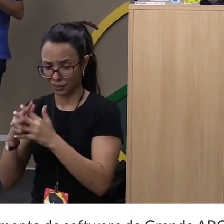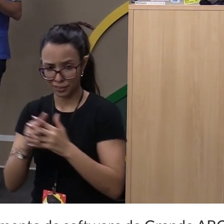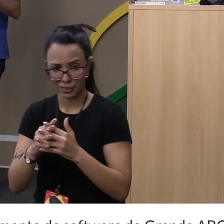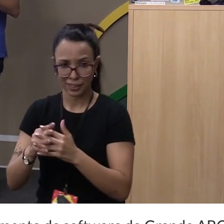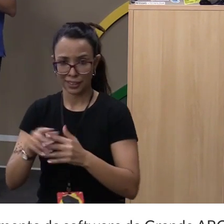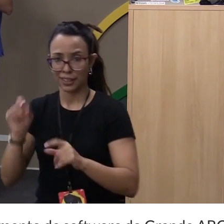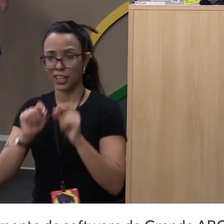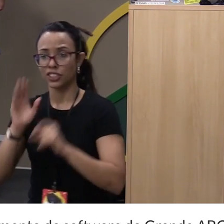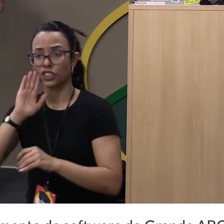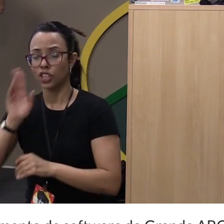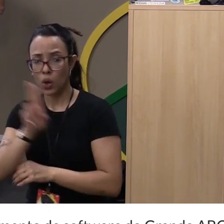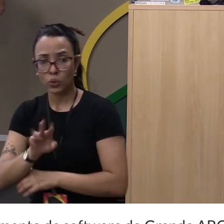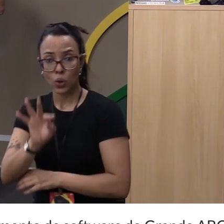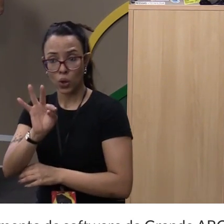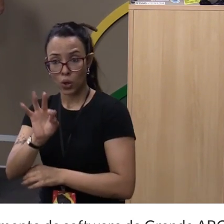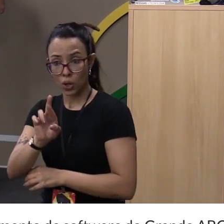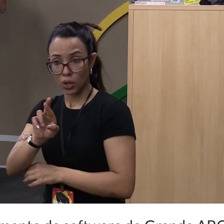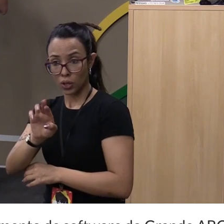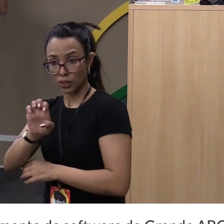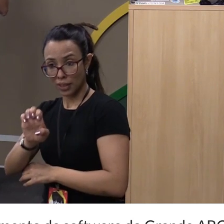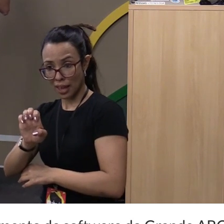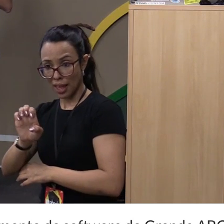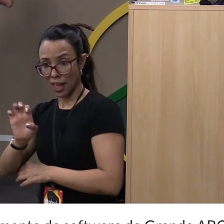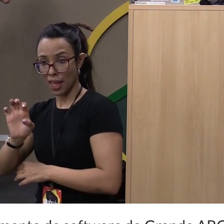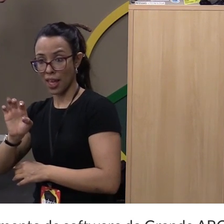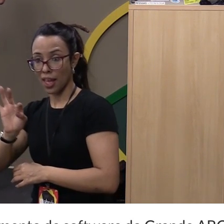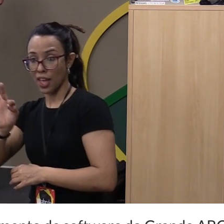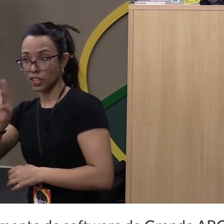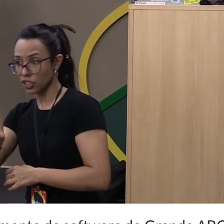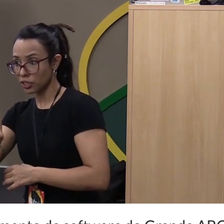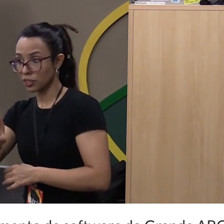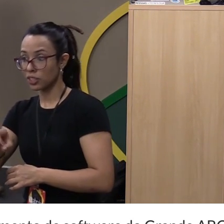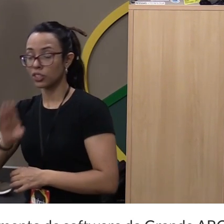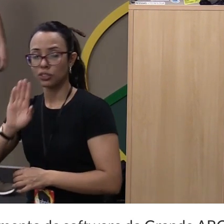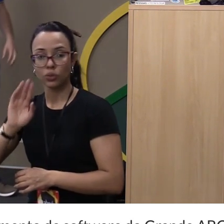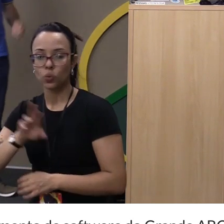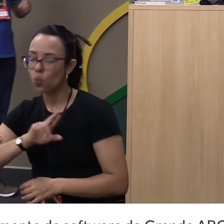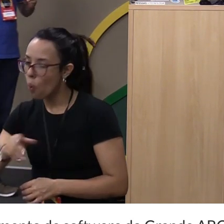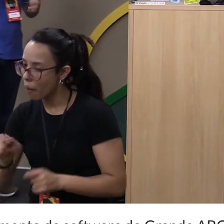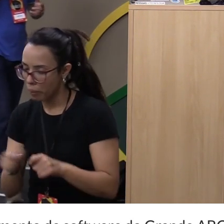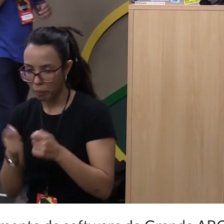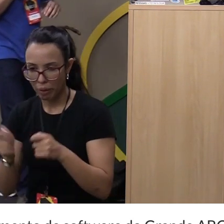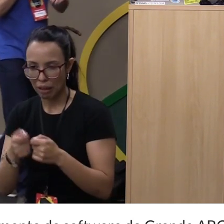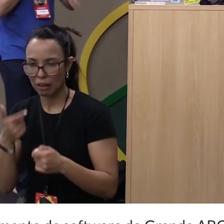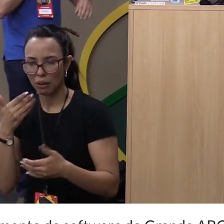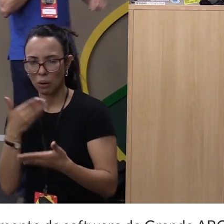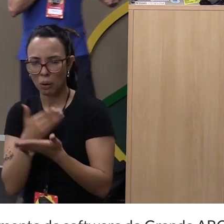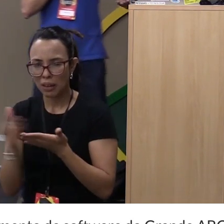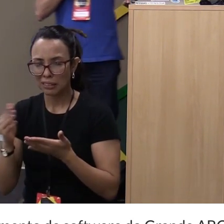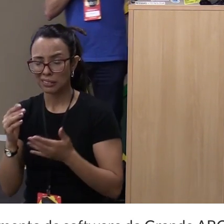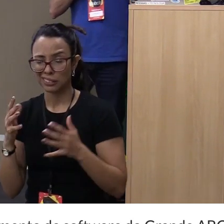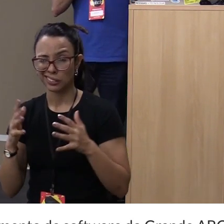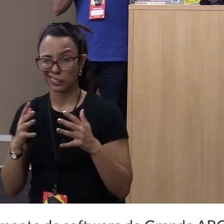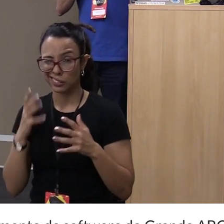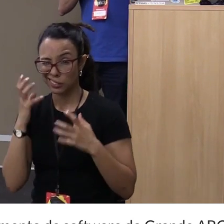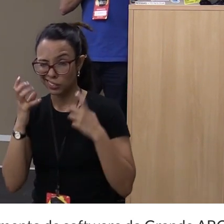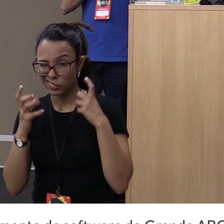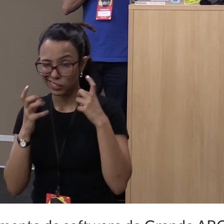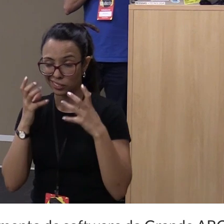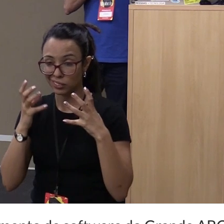trabalhou com threads sabe que não é trivial, você começa a ter dor de cabeça com isso. Não é prático.